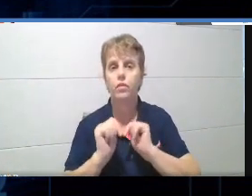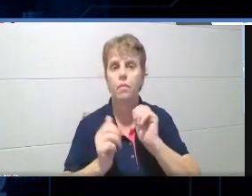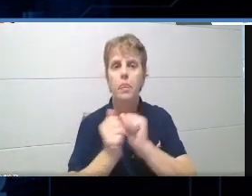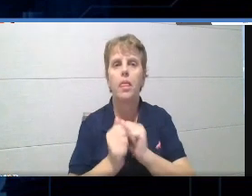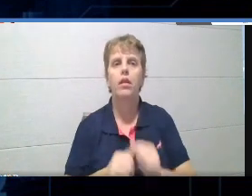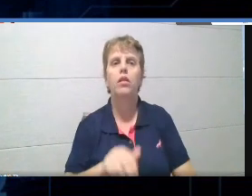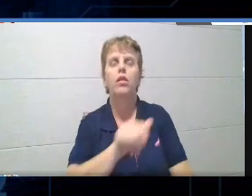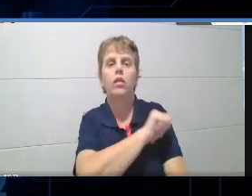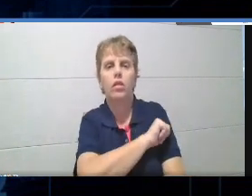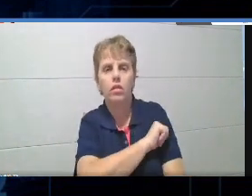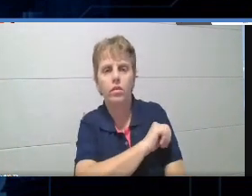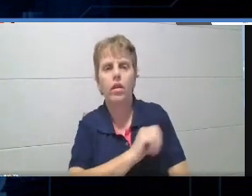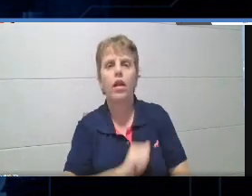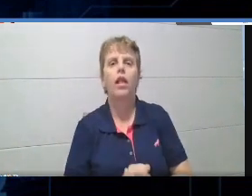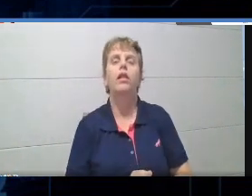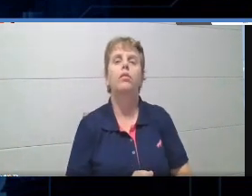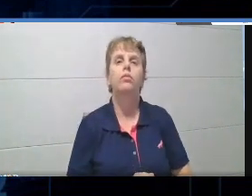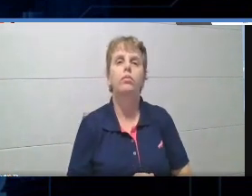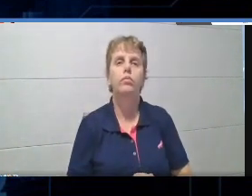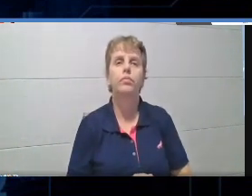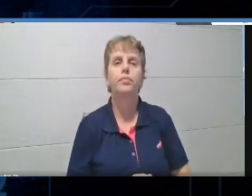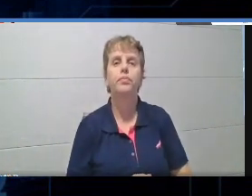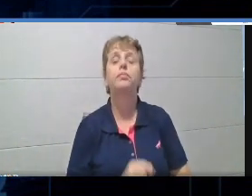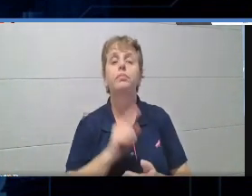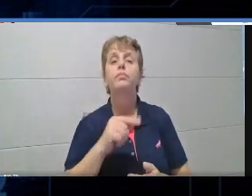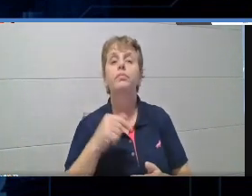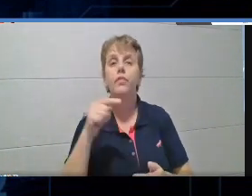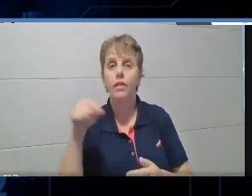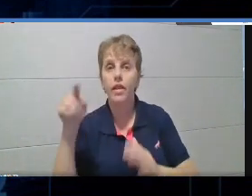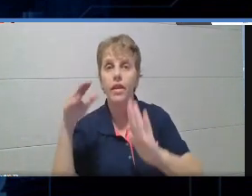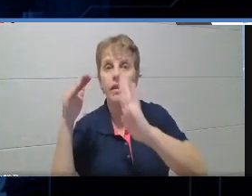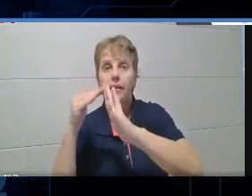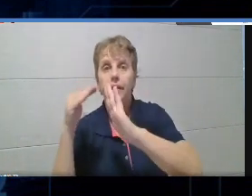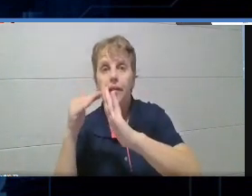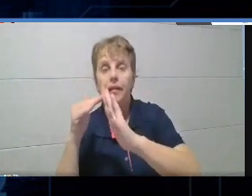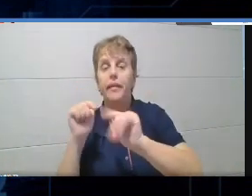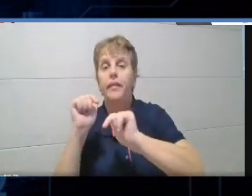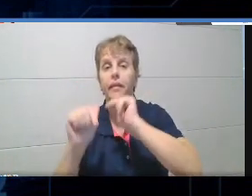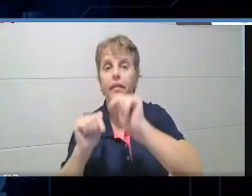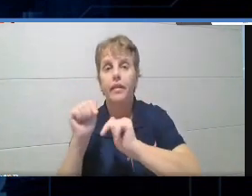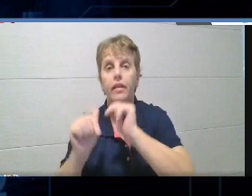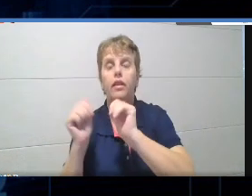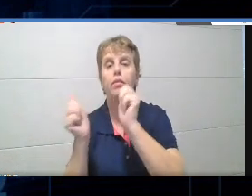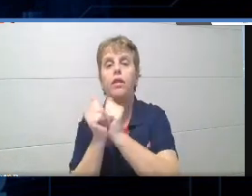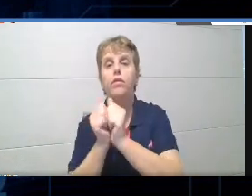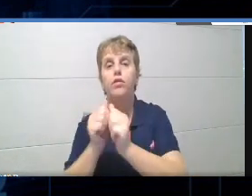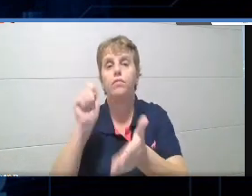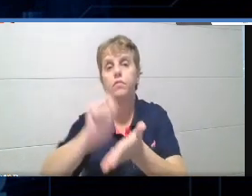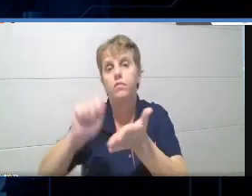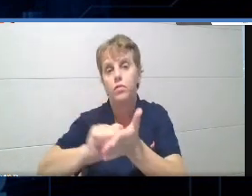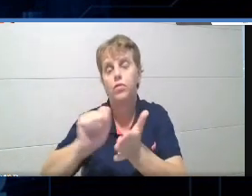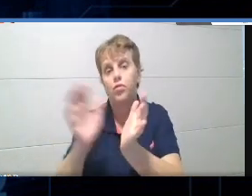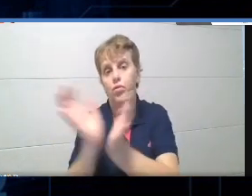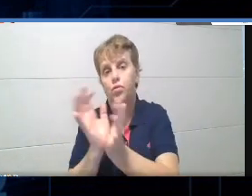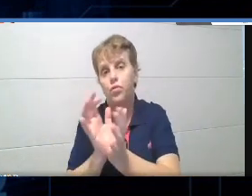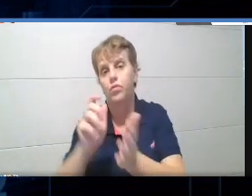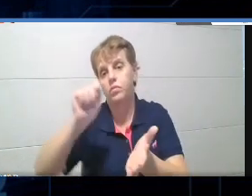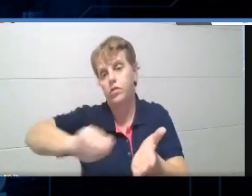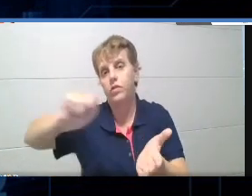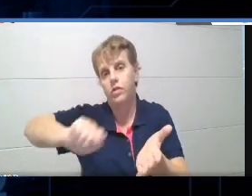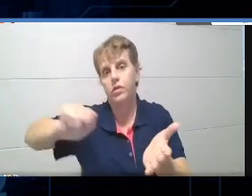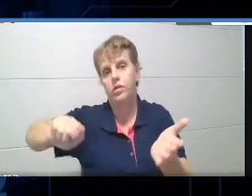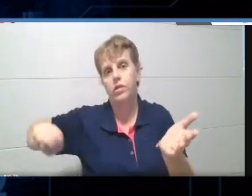ia na casa, né, a gente ia na casa e construía junto ali aquela bagaça toda, não é assim? Né? Era assim que